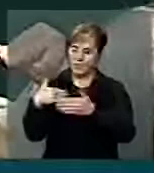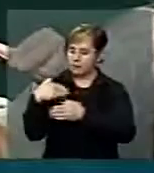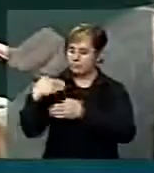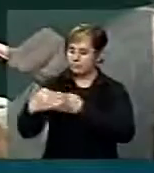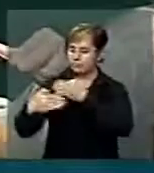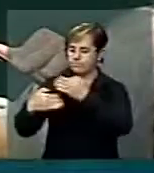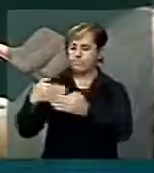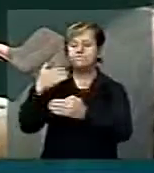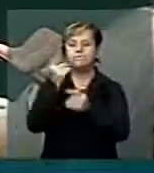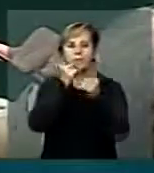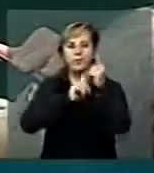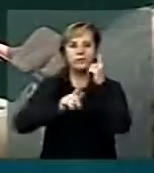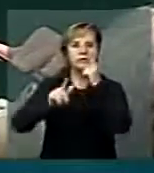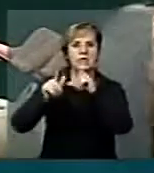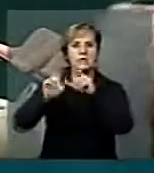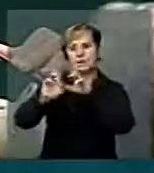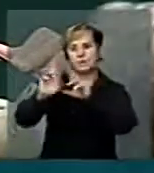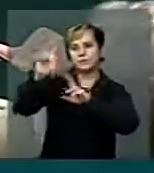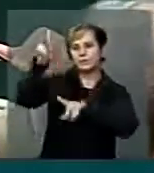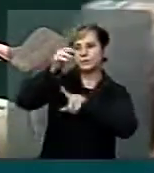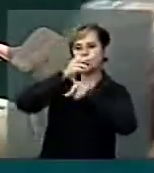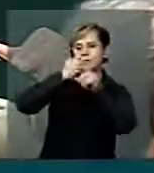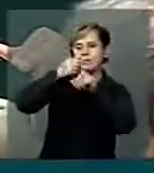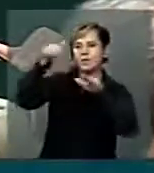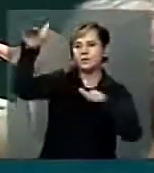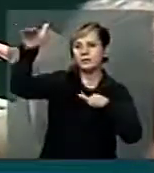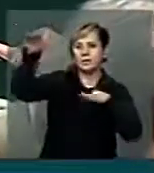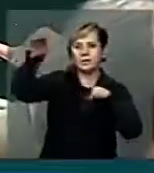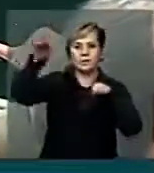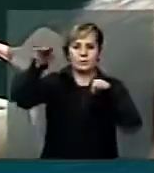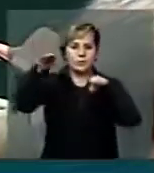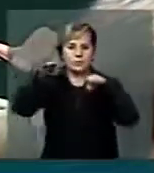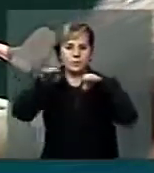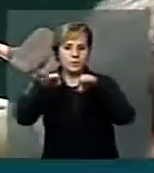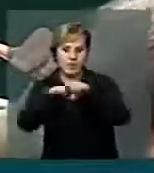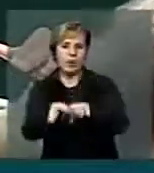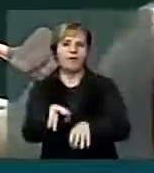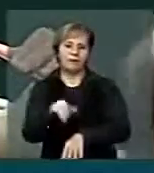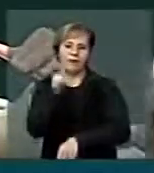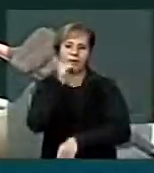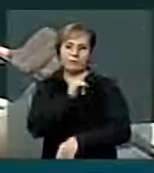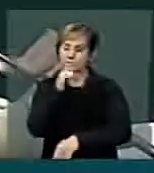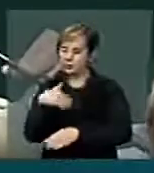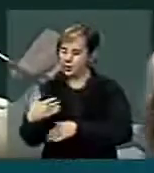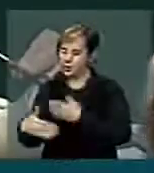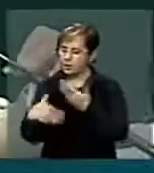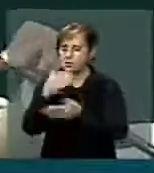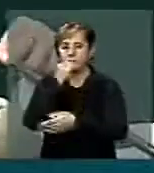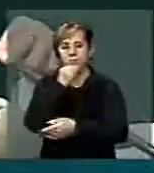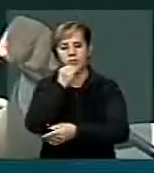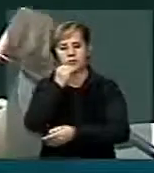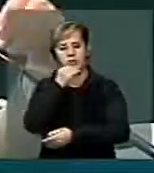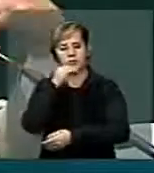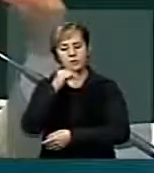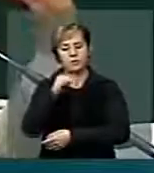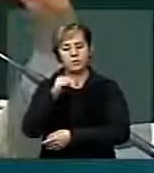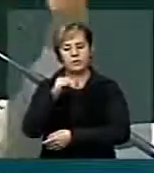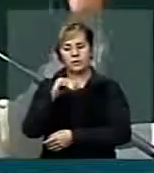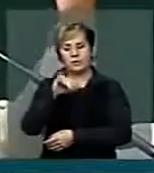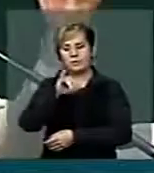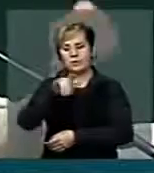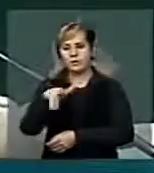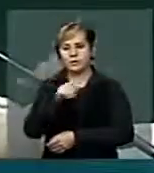desigualdades sociais, imagina a região do Marajó, no Pará, que tem o menor índice de desenvolvimento